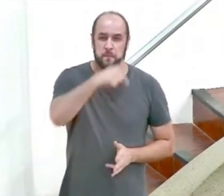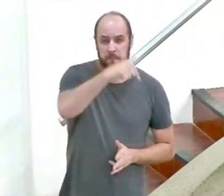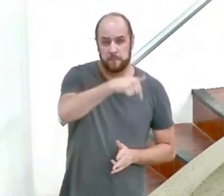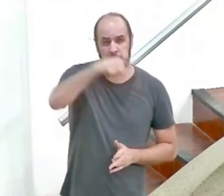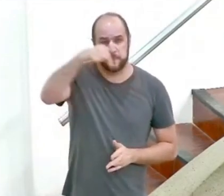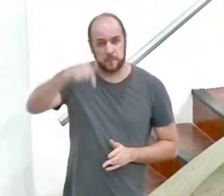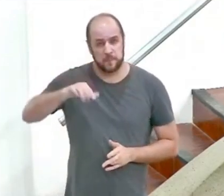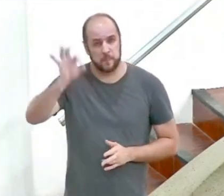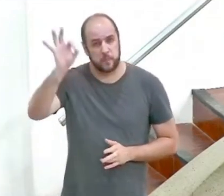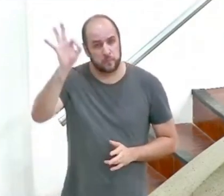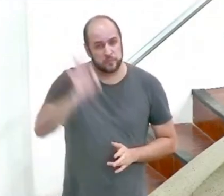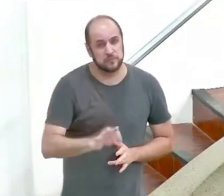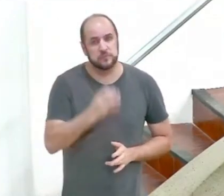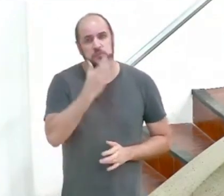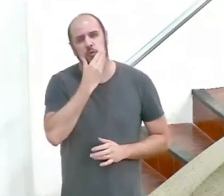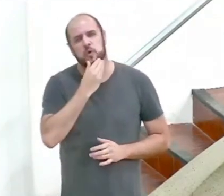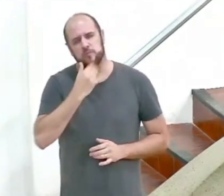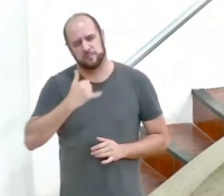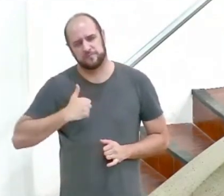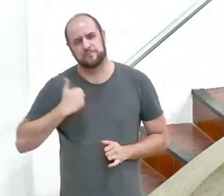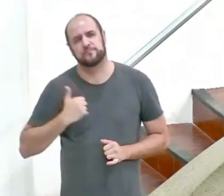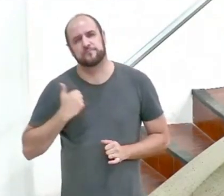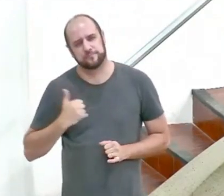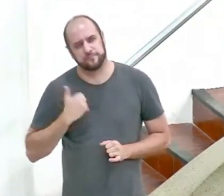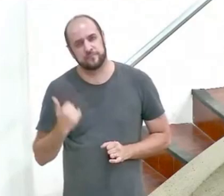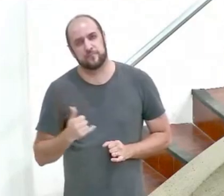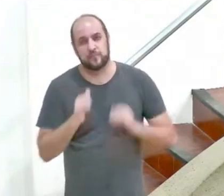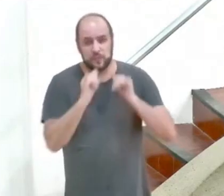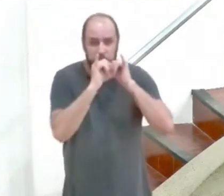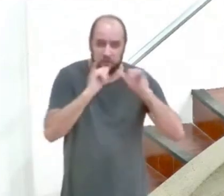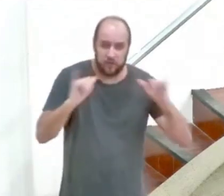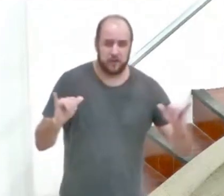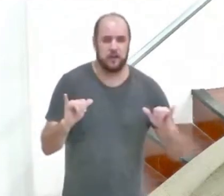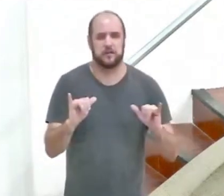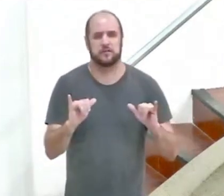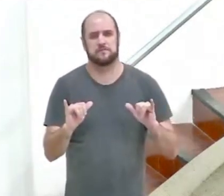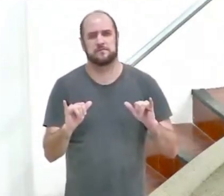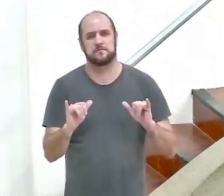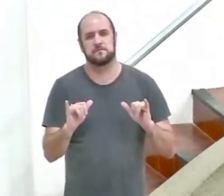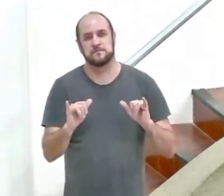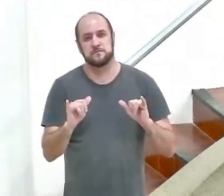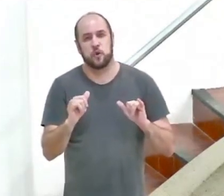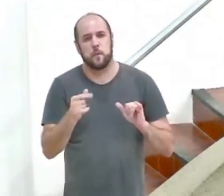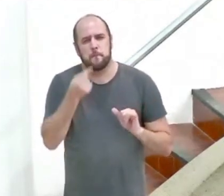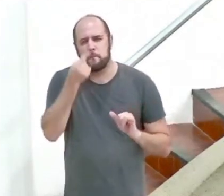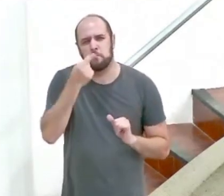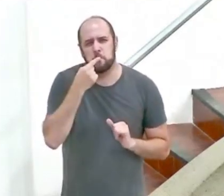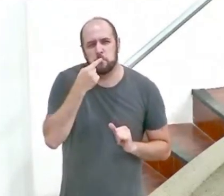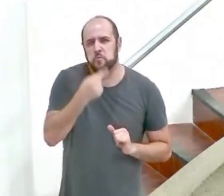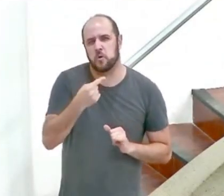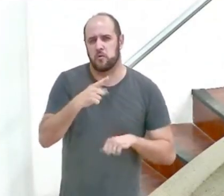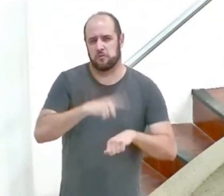% dos homens nessa faixa etária relatam consumo recente de pornografia